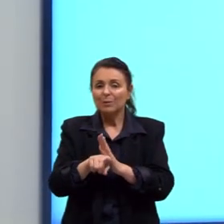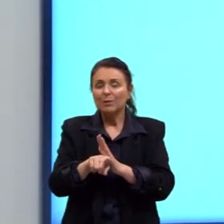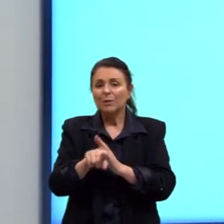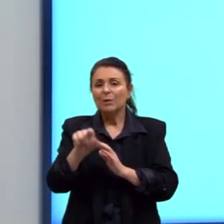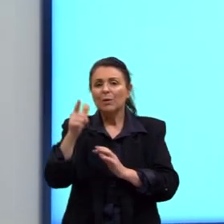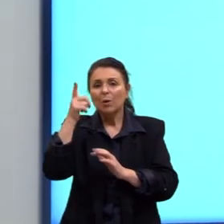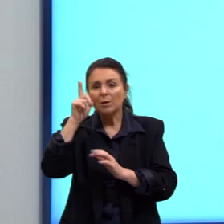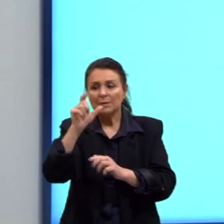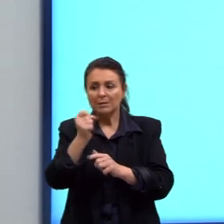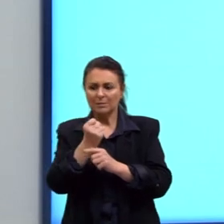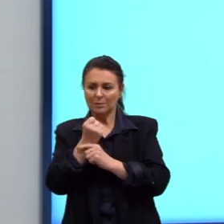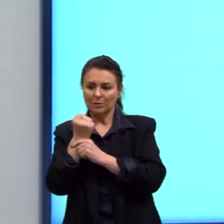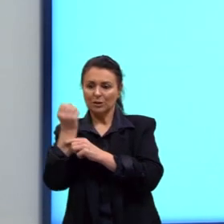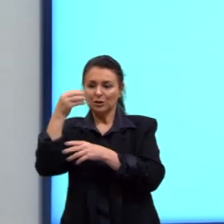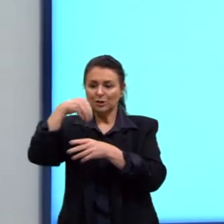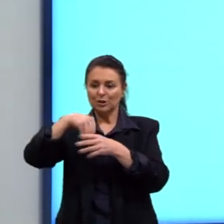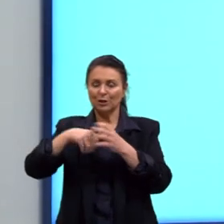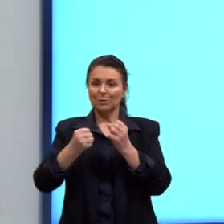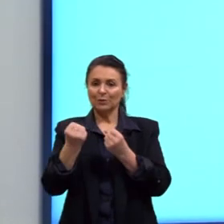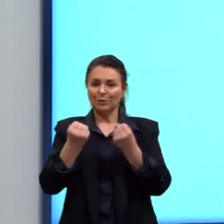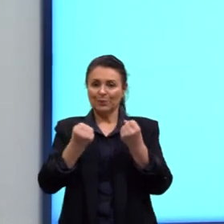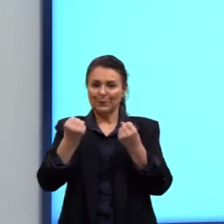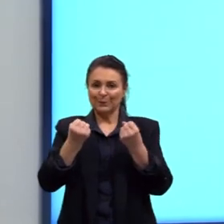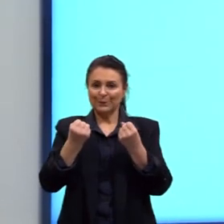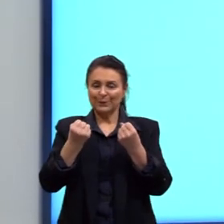gente consegue se proteger dentro do carro